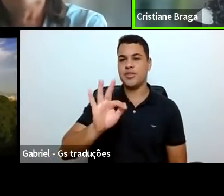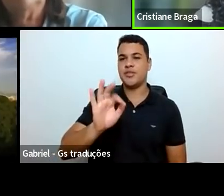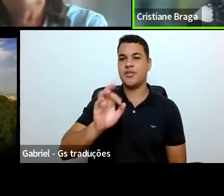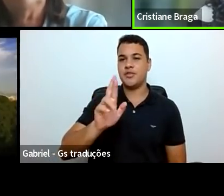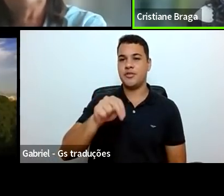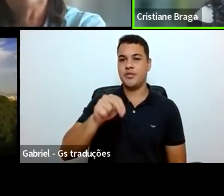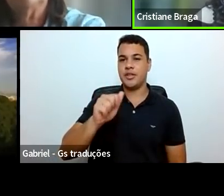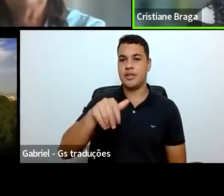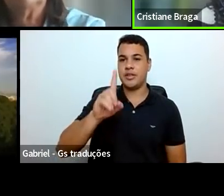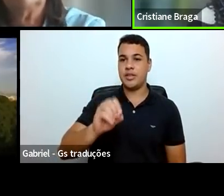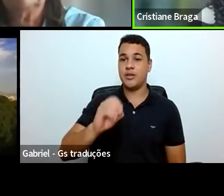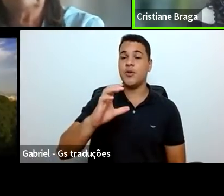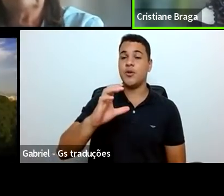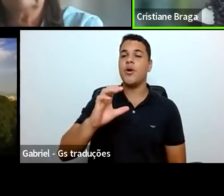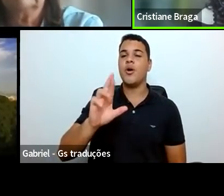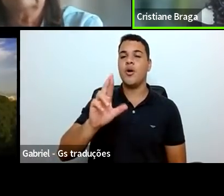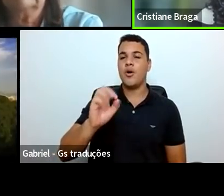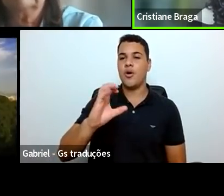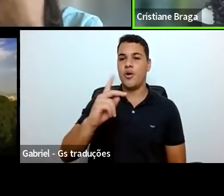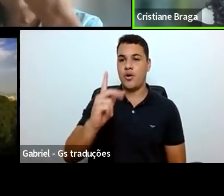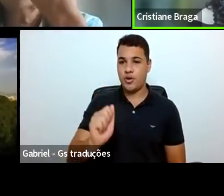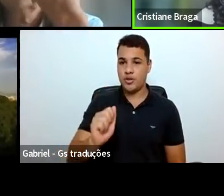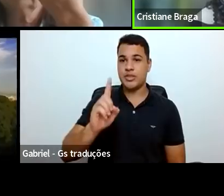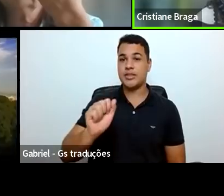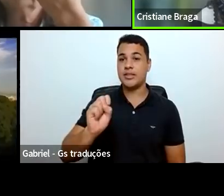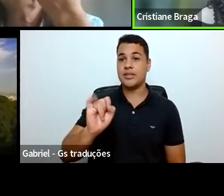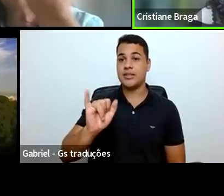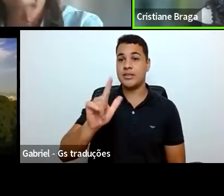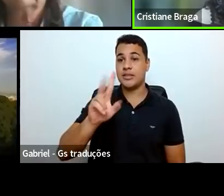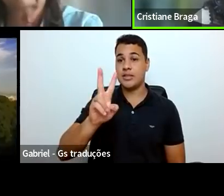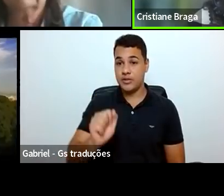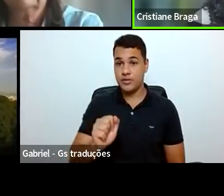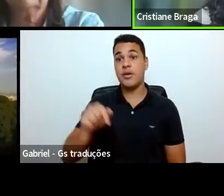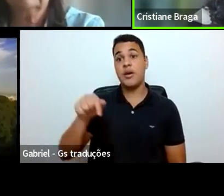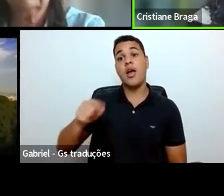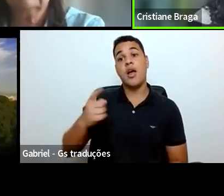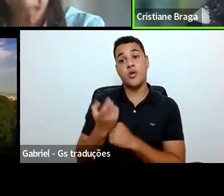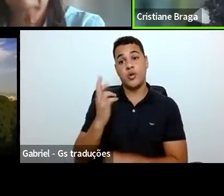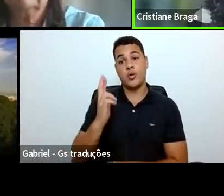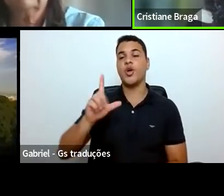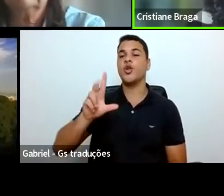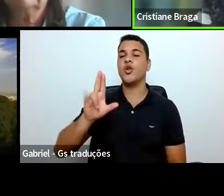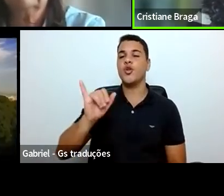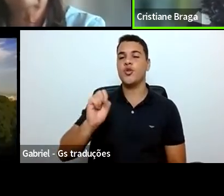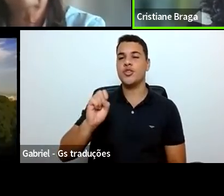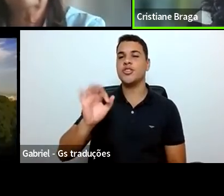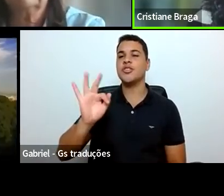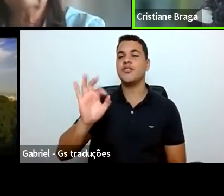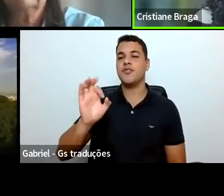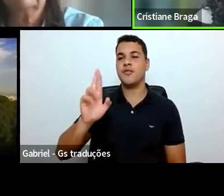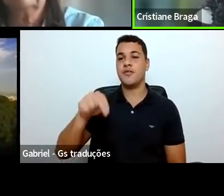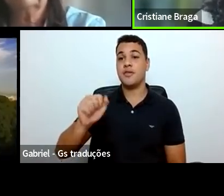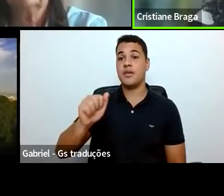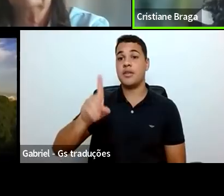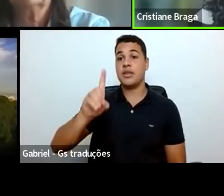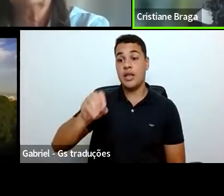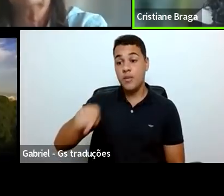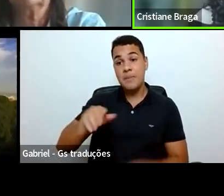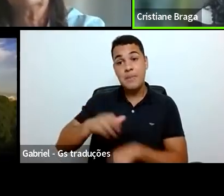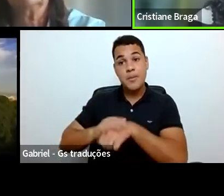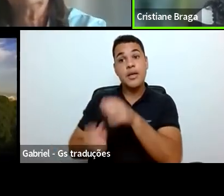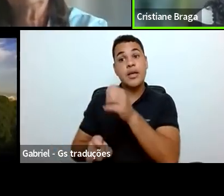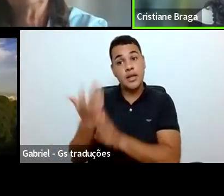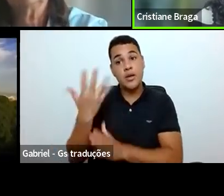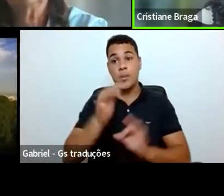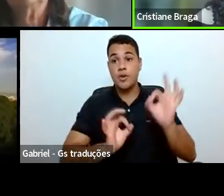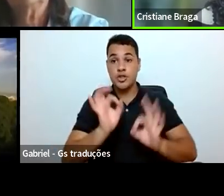nome em homenagem ao grande idealizador do programa, o nosso saudoso e querido doutor Luiz Fernando, com o objetivo de consolidar e